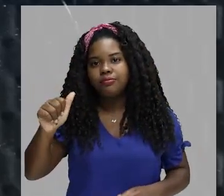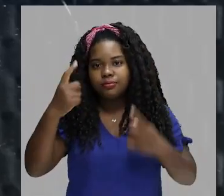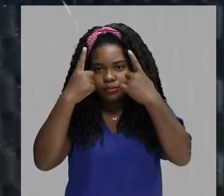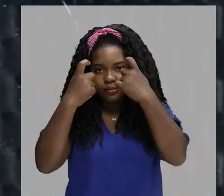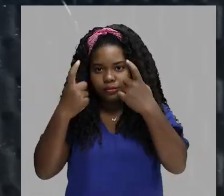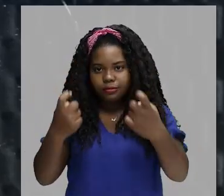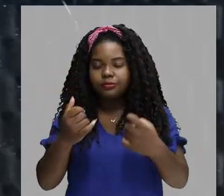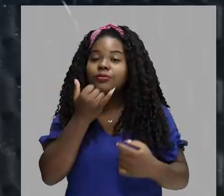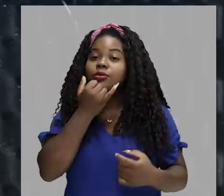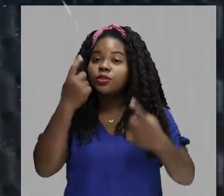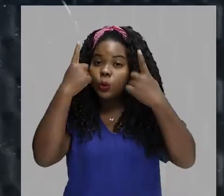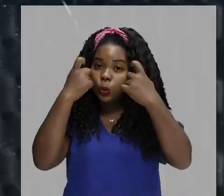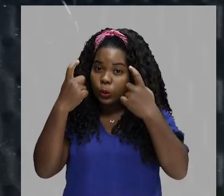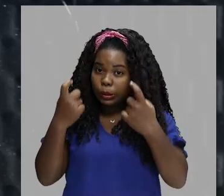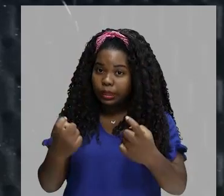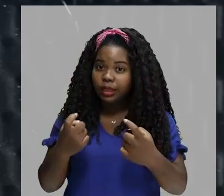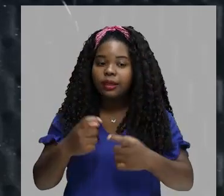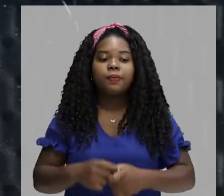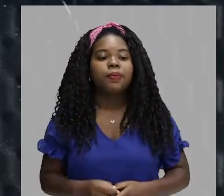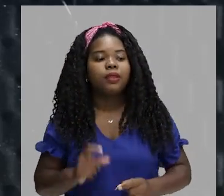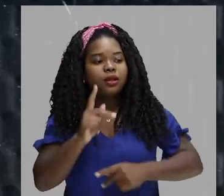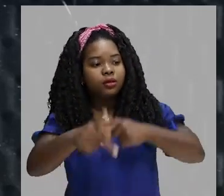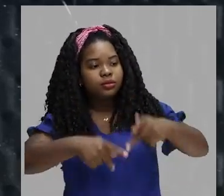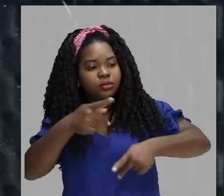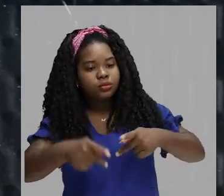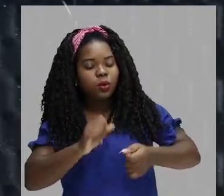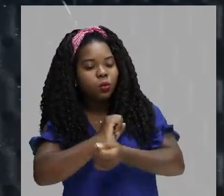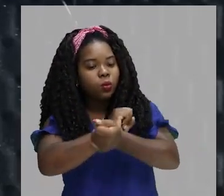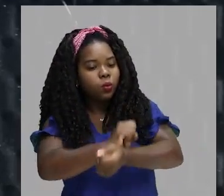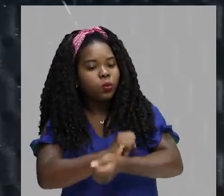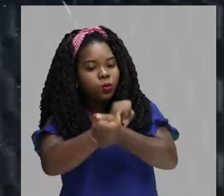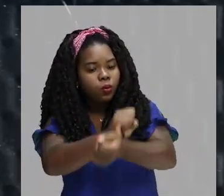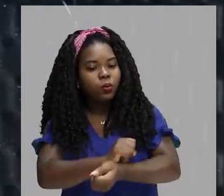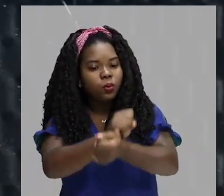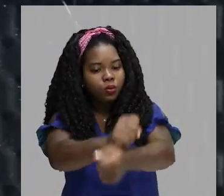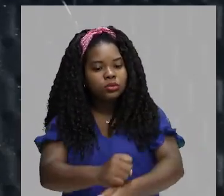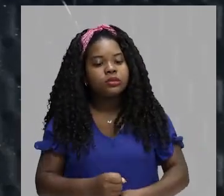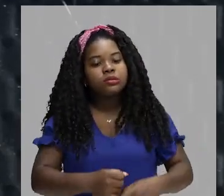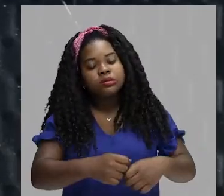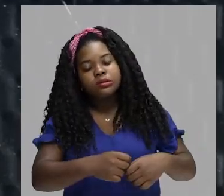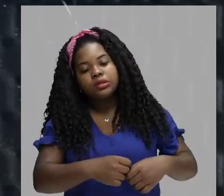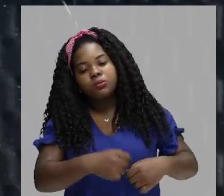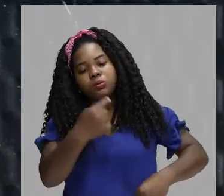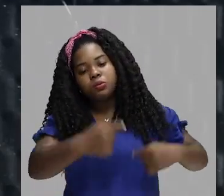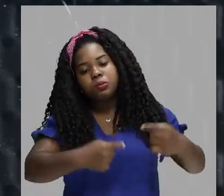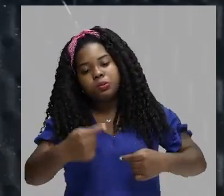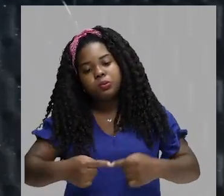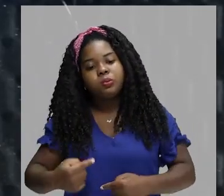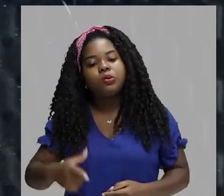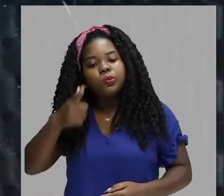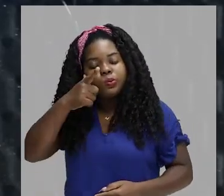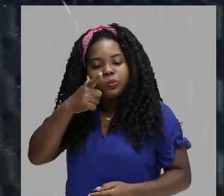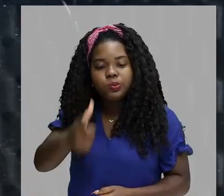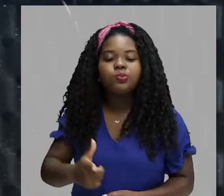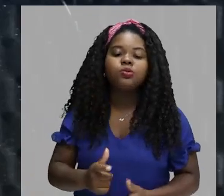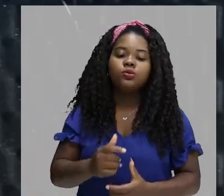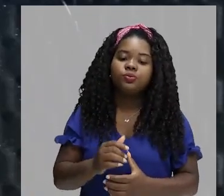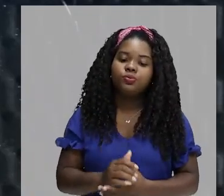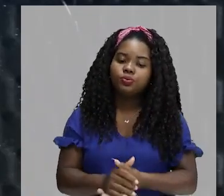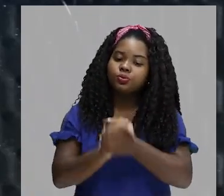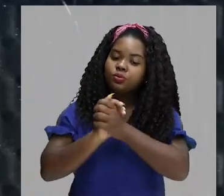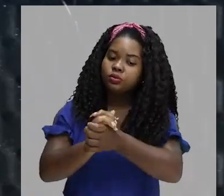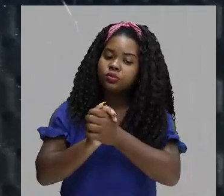entre aqueles povos que eram escravizados em políticas de conquistas, de dominação dos aztecas,